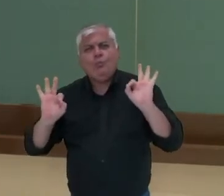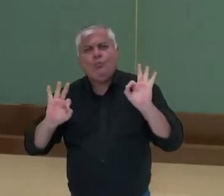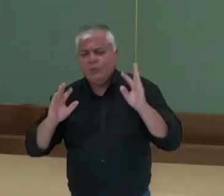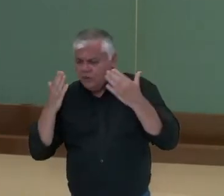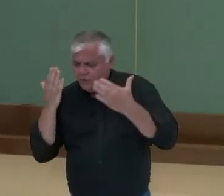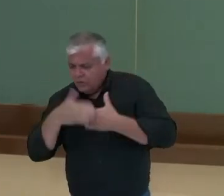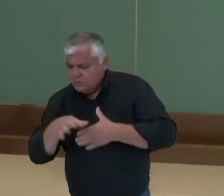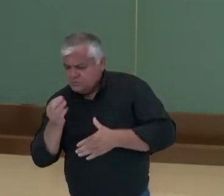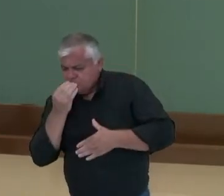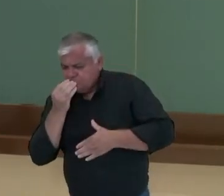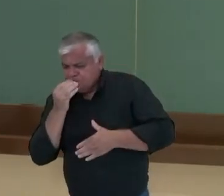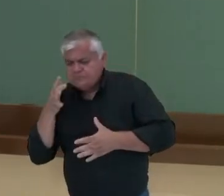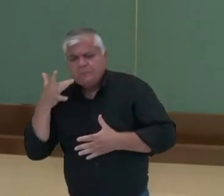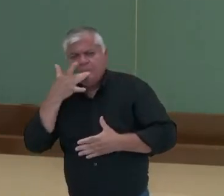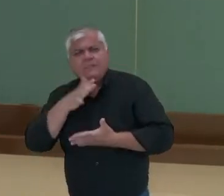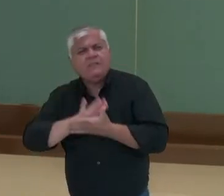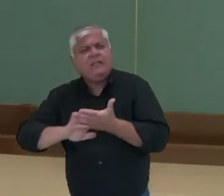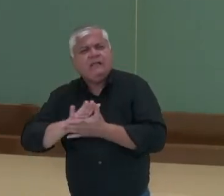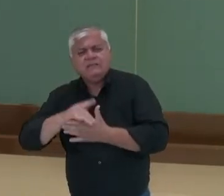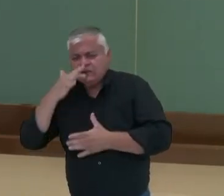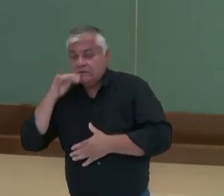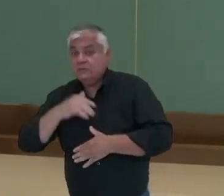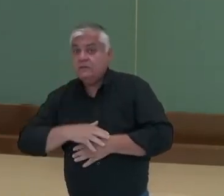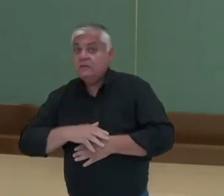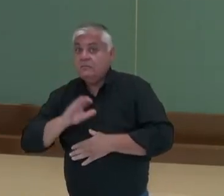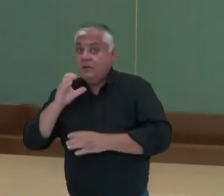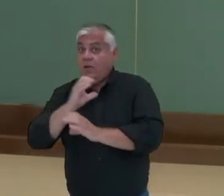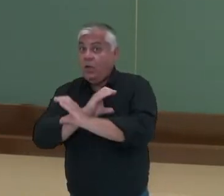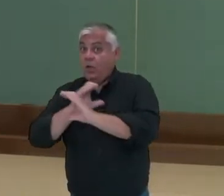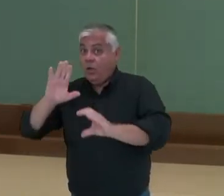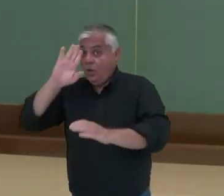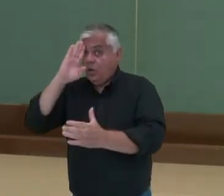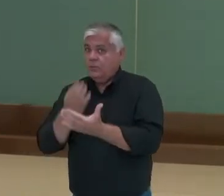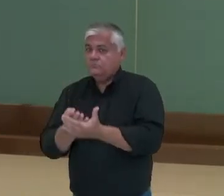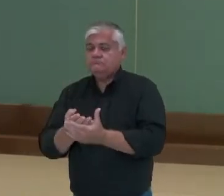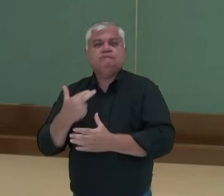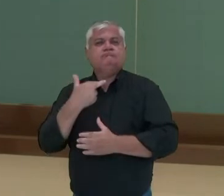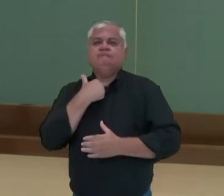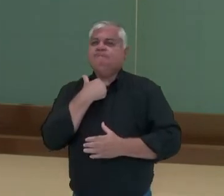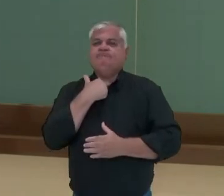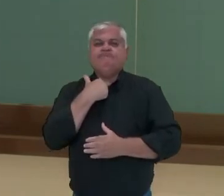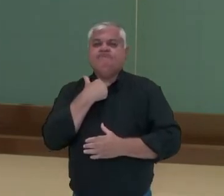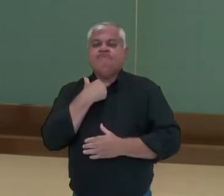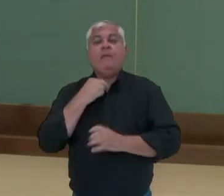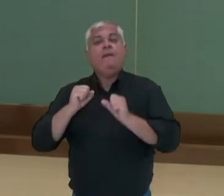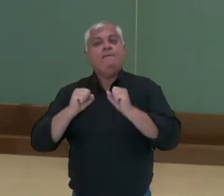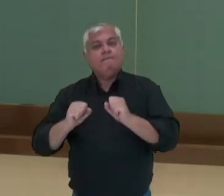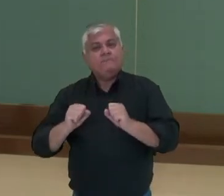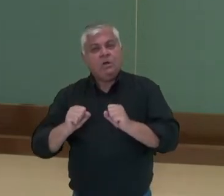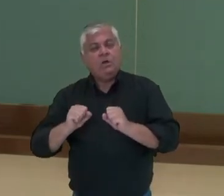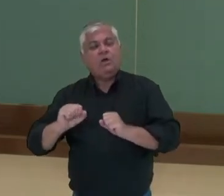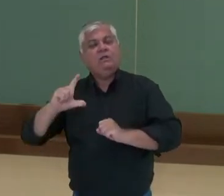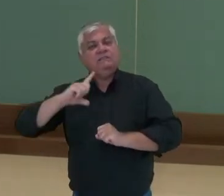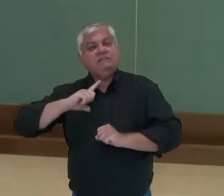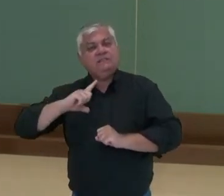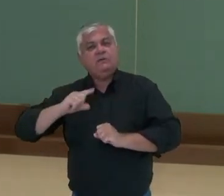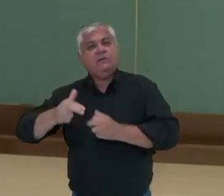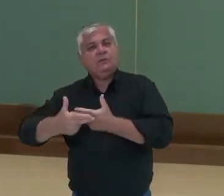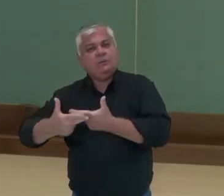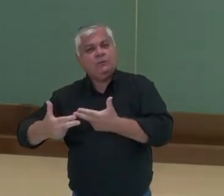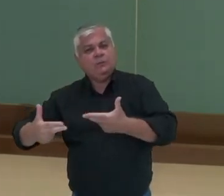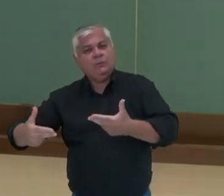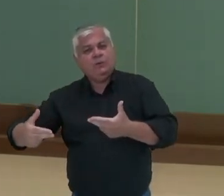cheiro nem gosto, a gente não pode confiar nisso, porque eu posso ter micro-organismos causadores de